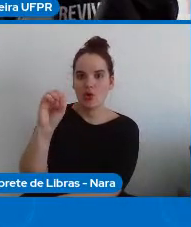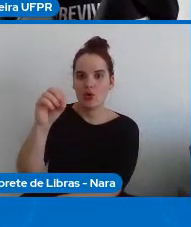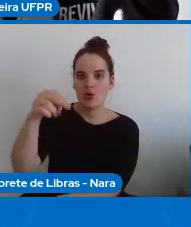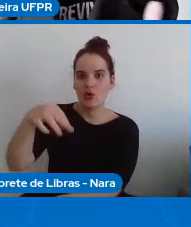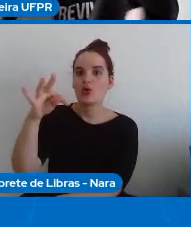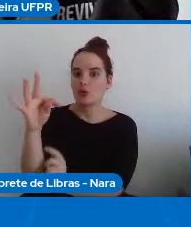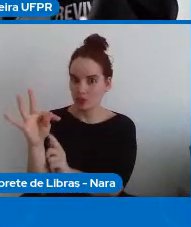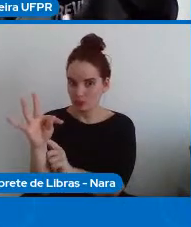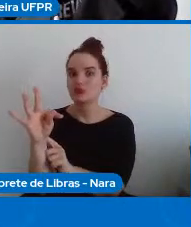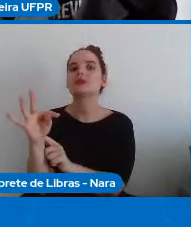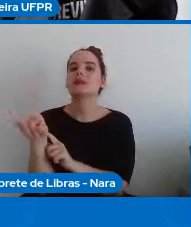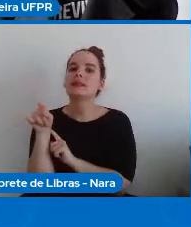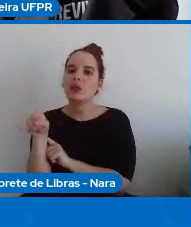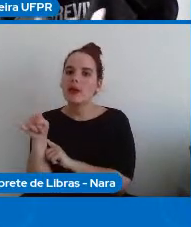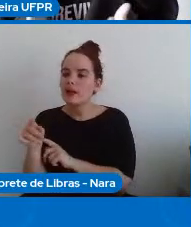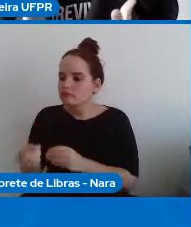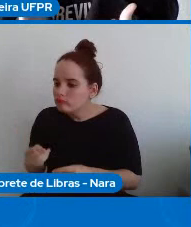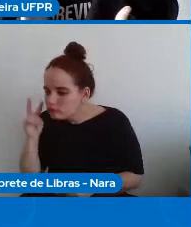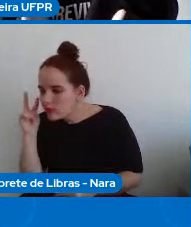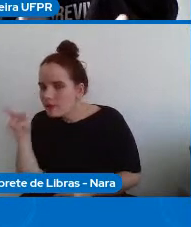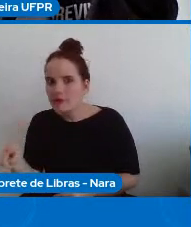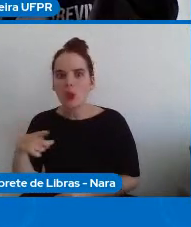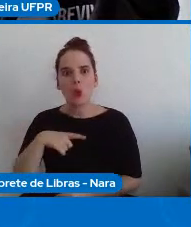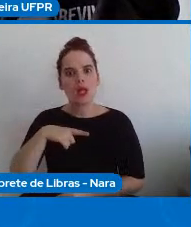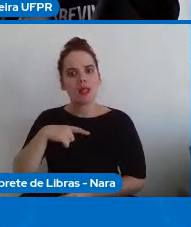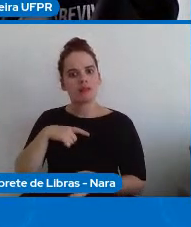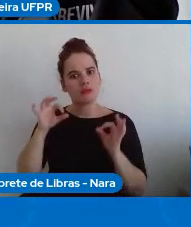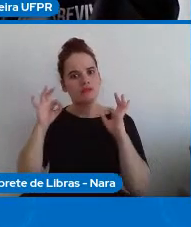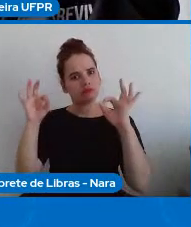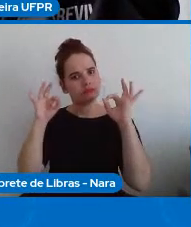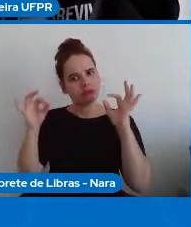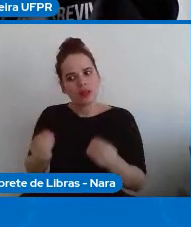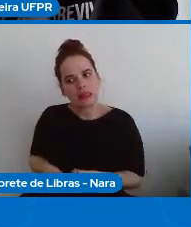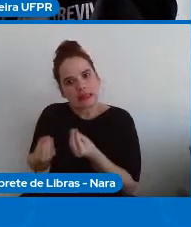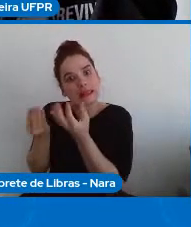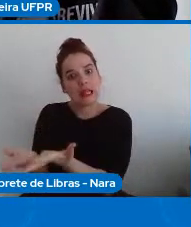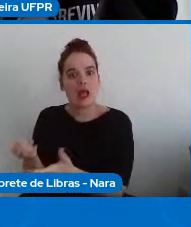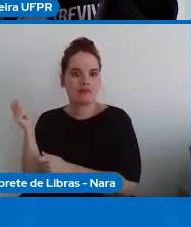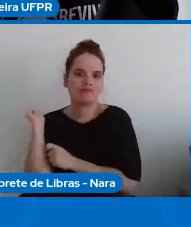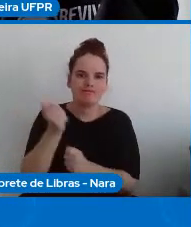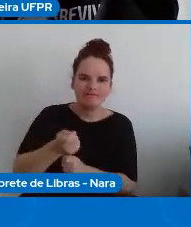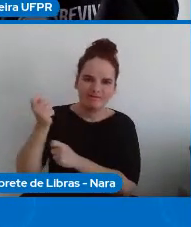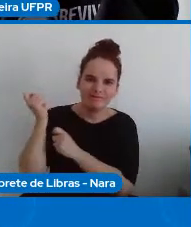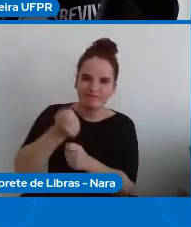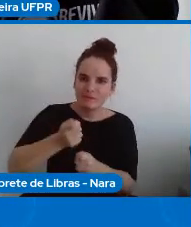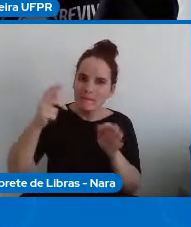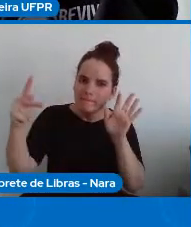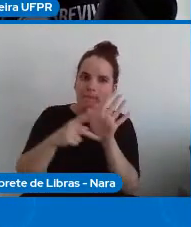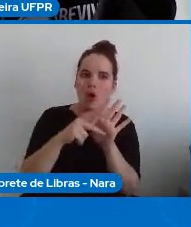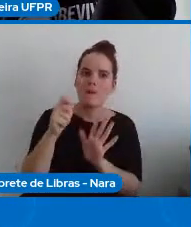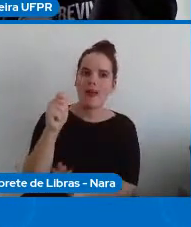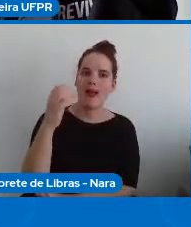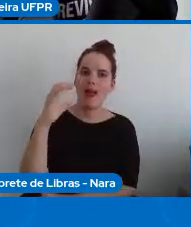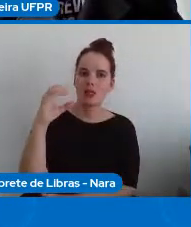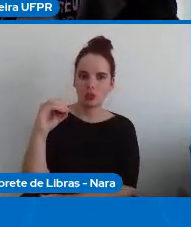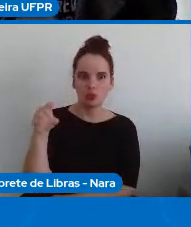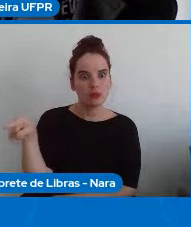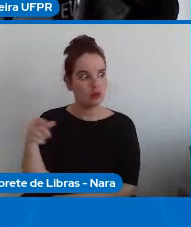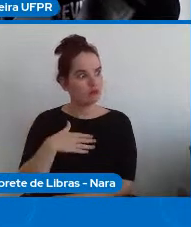valioso para distribuir para a tribo. Eles identificaram que era um item muito valorizado